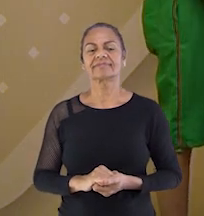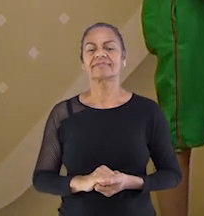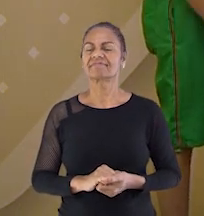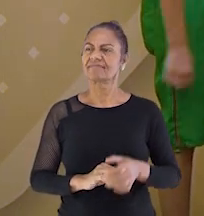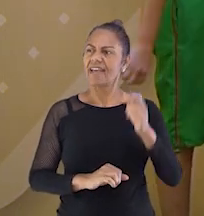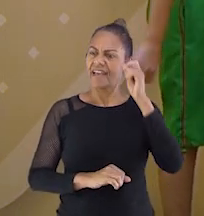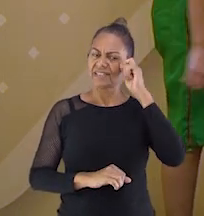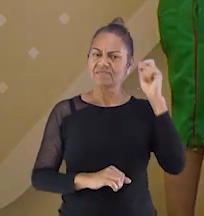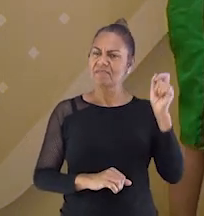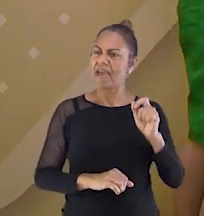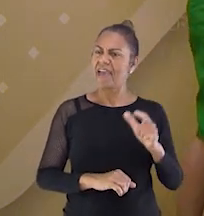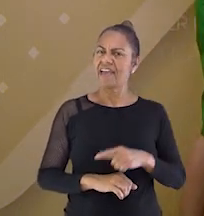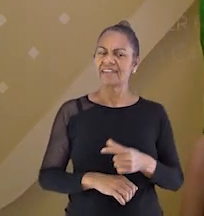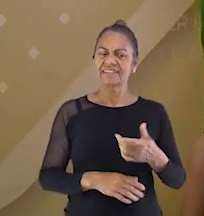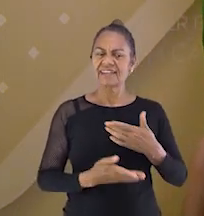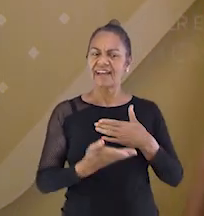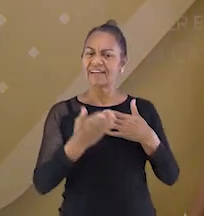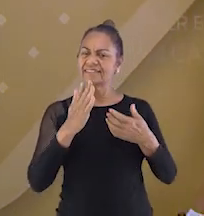Esperta, hein?